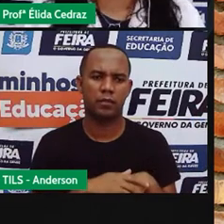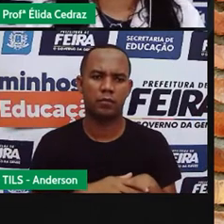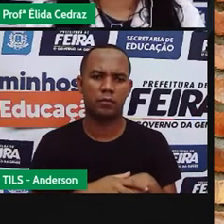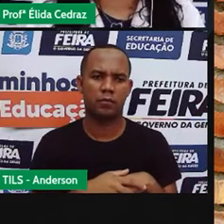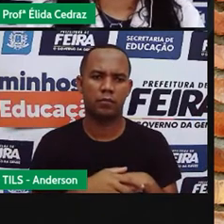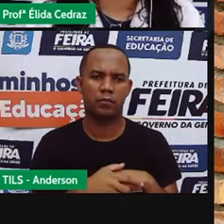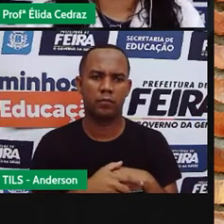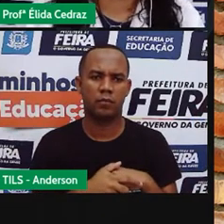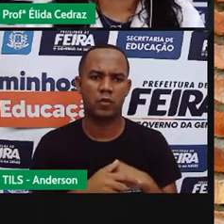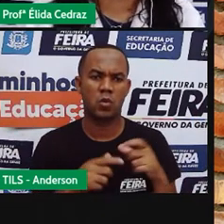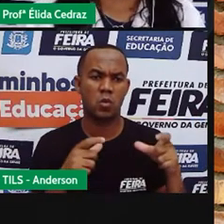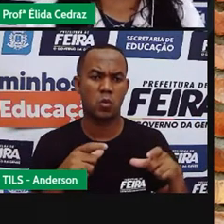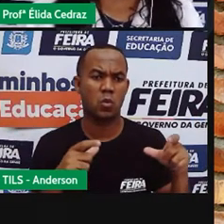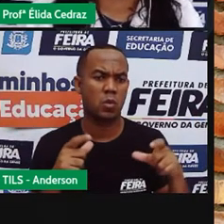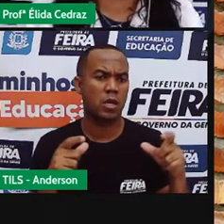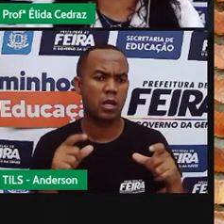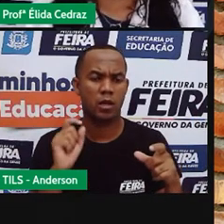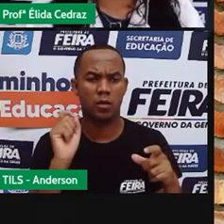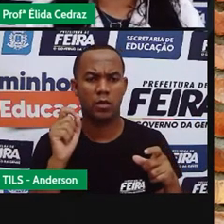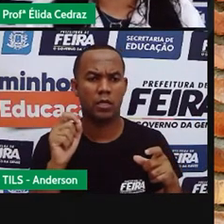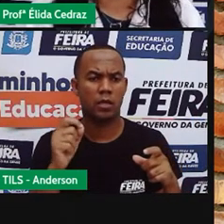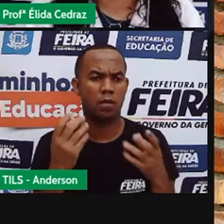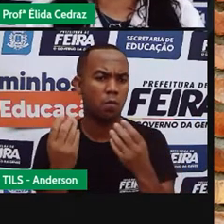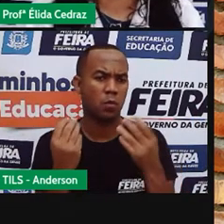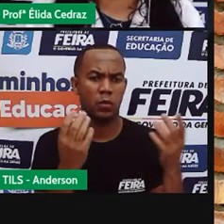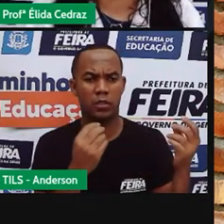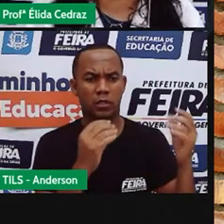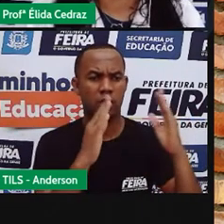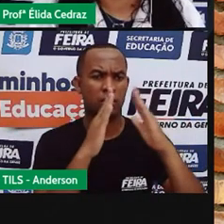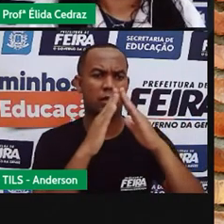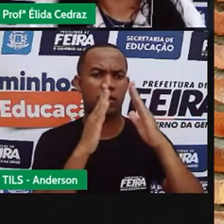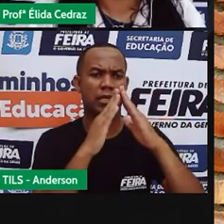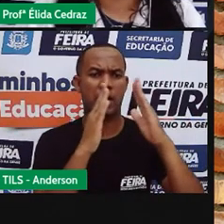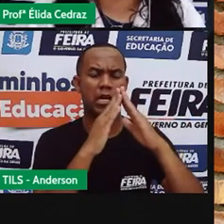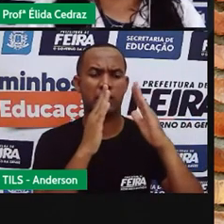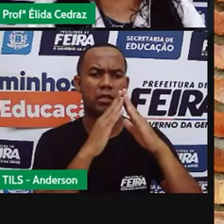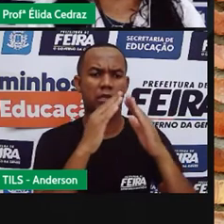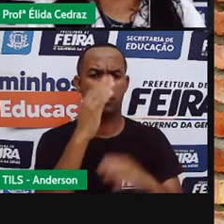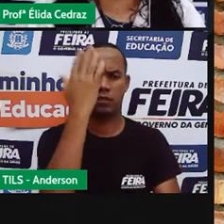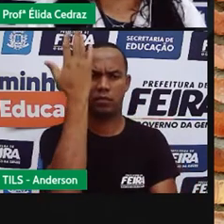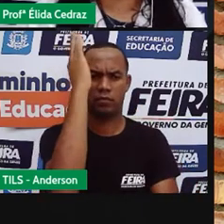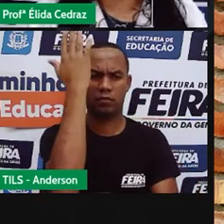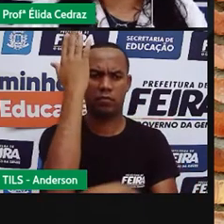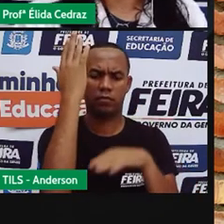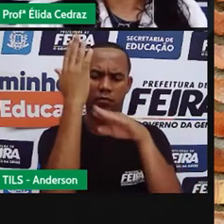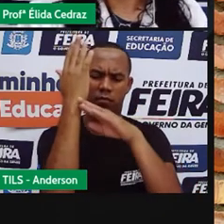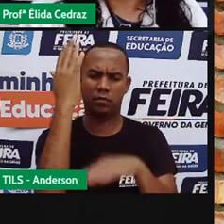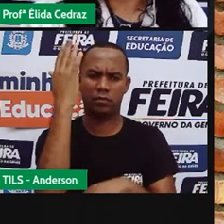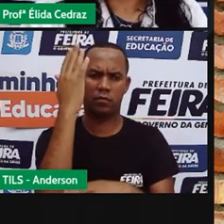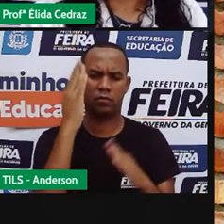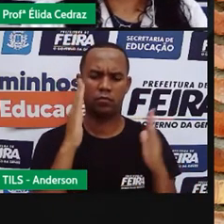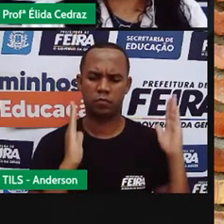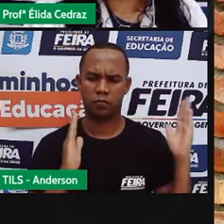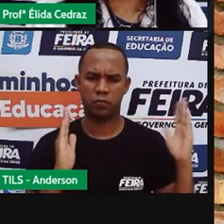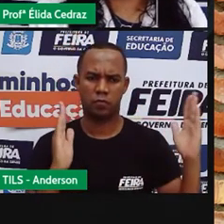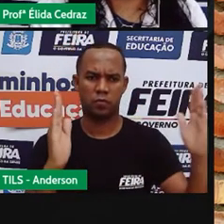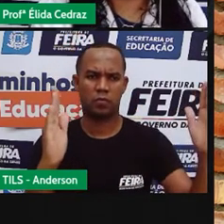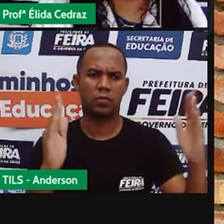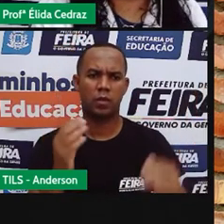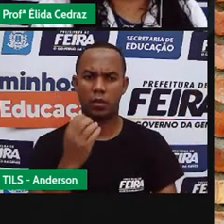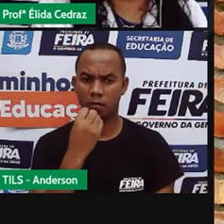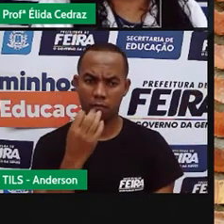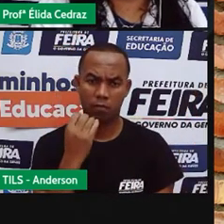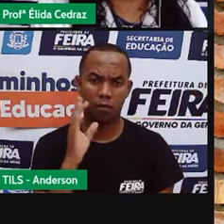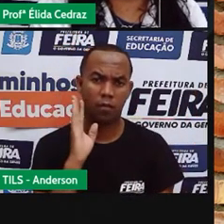construiu um condomínio na cidade do Rio de Janeiro quando você tem casa de madeira. A vantagem